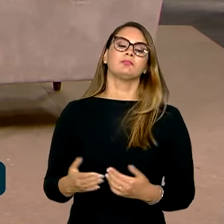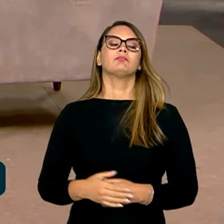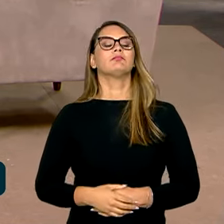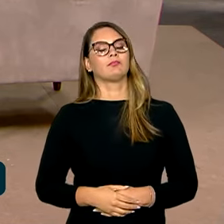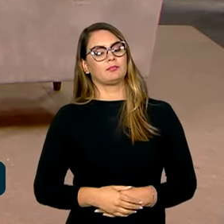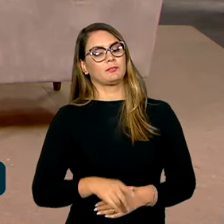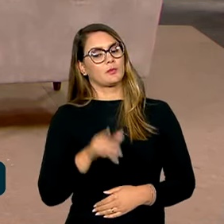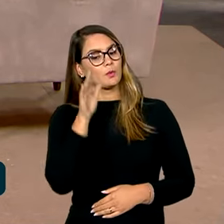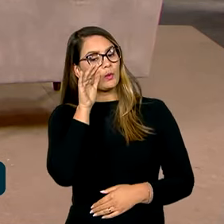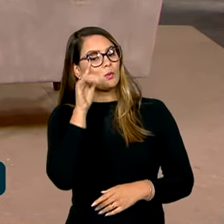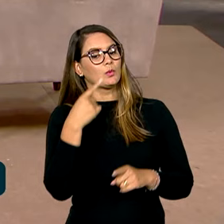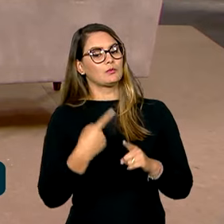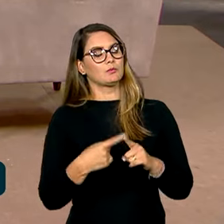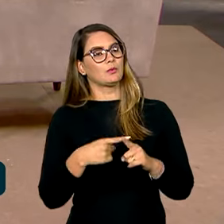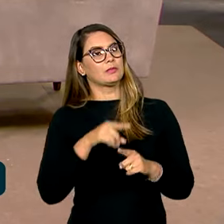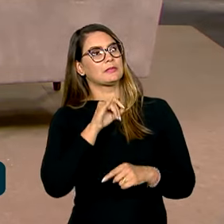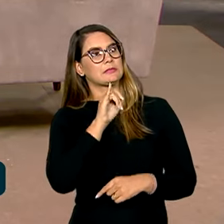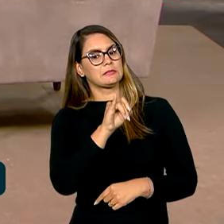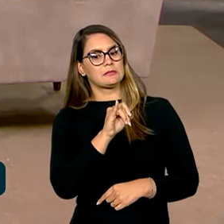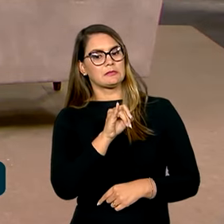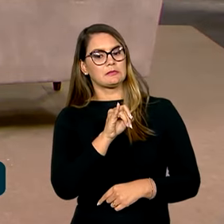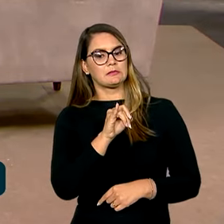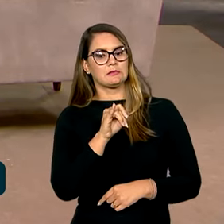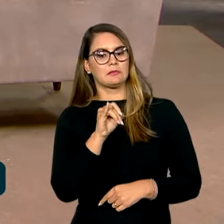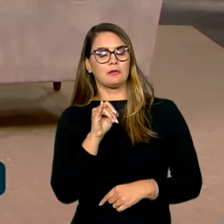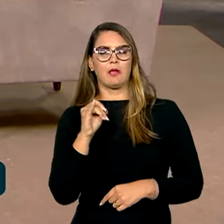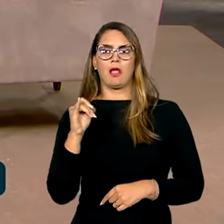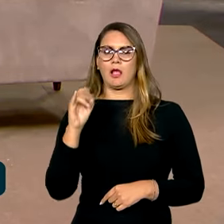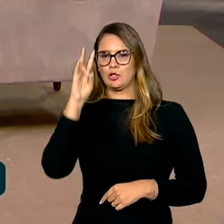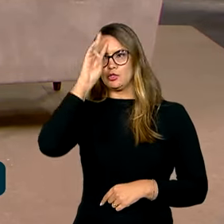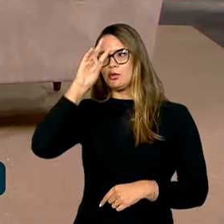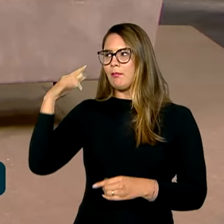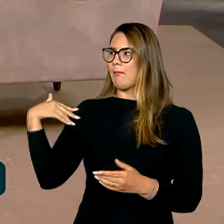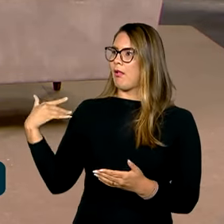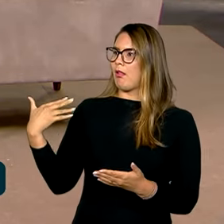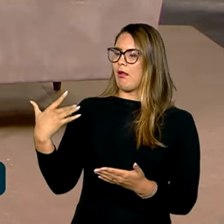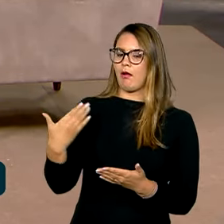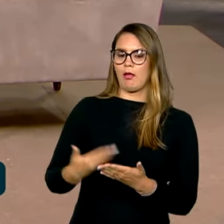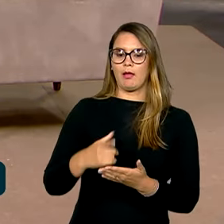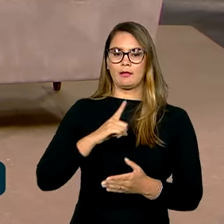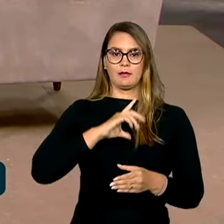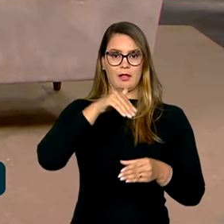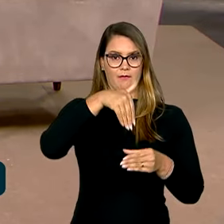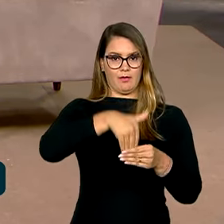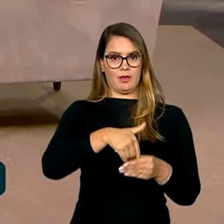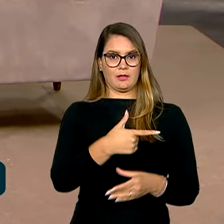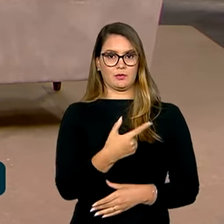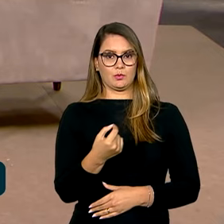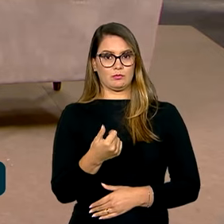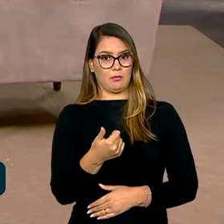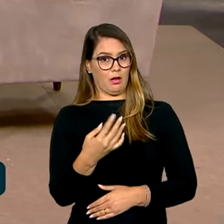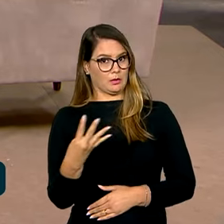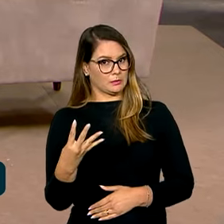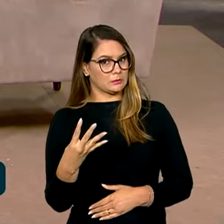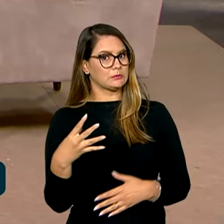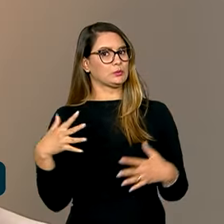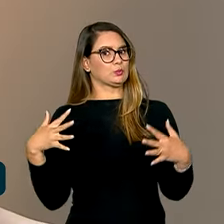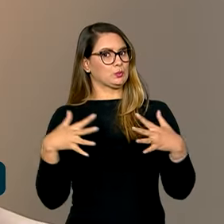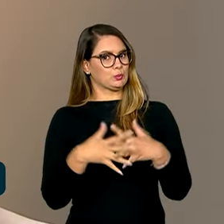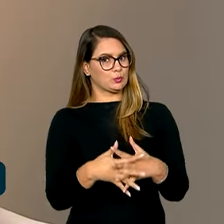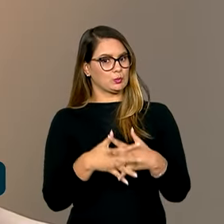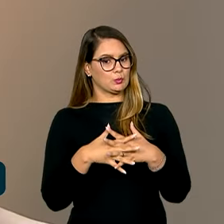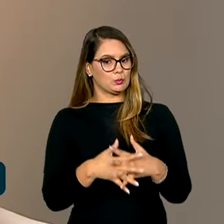curioso, porque se a gente for fazer um breve apanhado histórico, a gente teve uma eleição em 2014 que foi bastante conturbada,